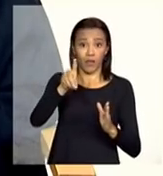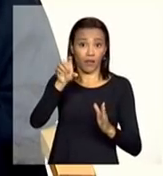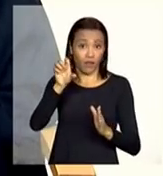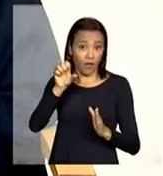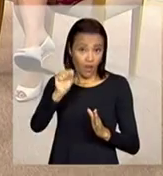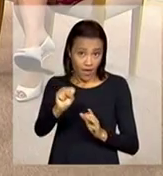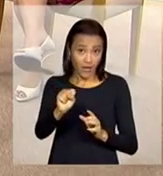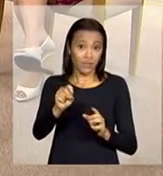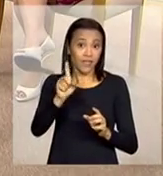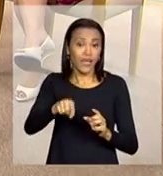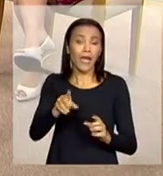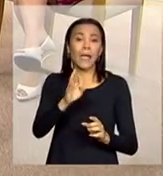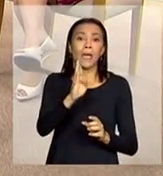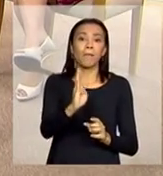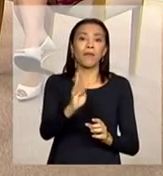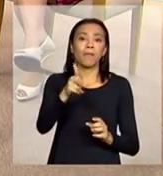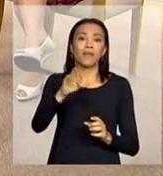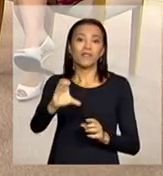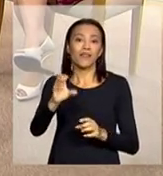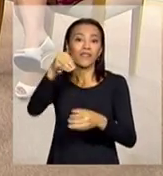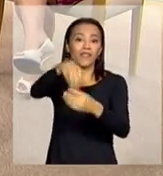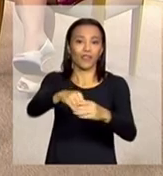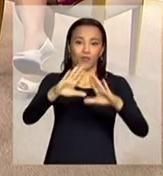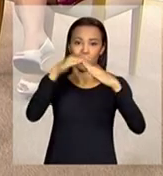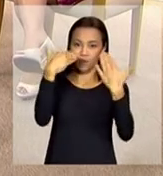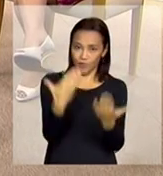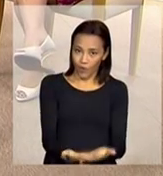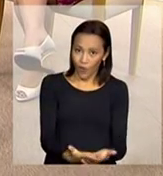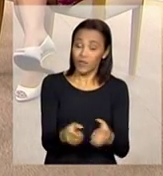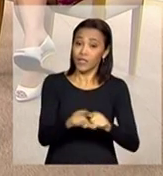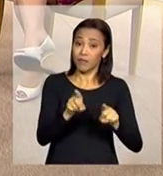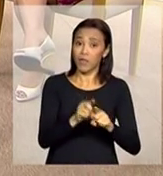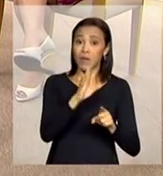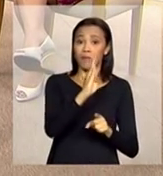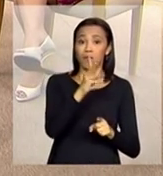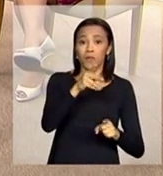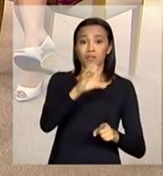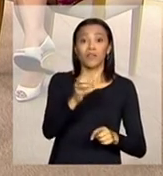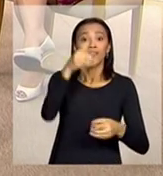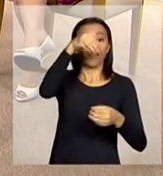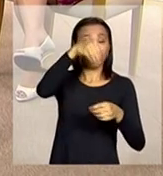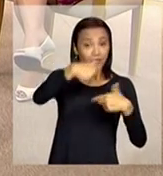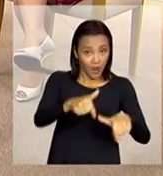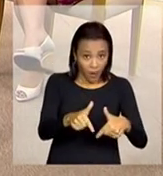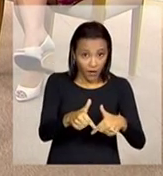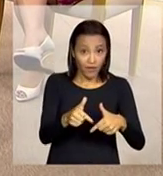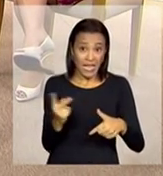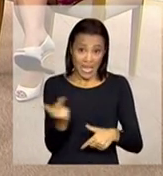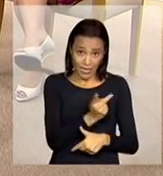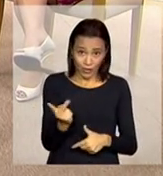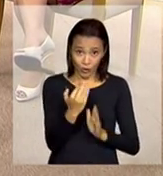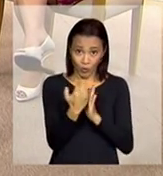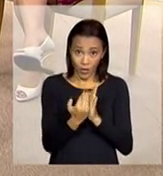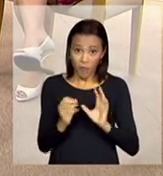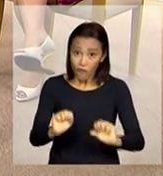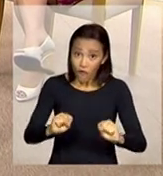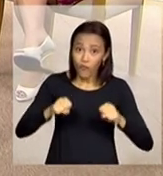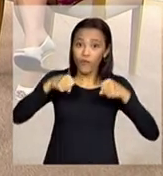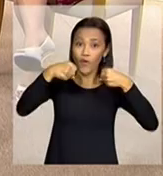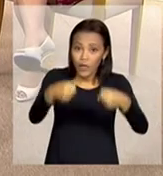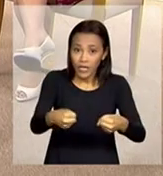é o programa BPC na escola e o programa BPC trabalho que são programas que visam fortalecer esses